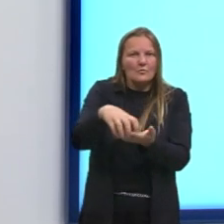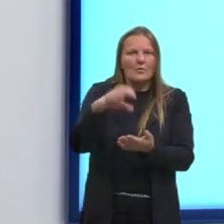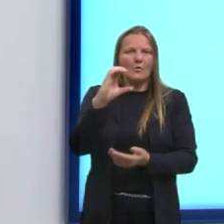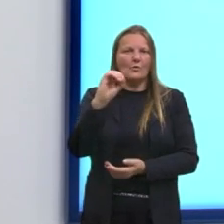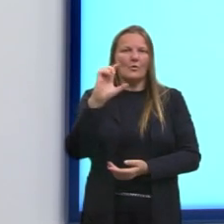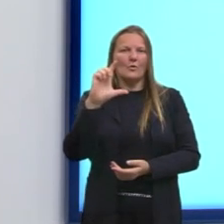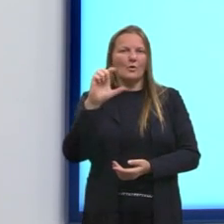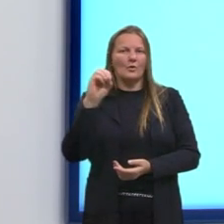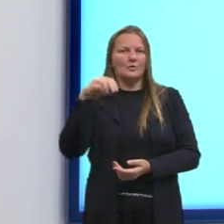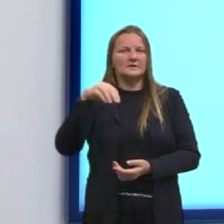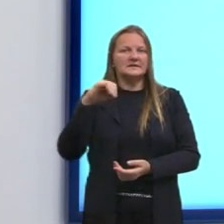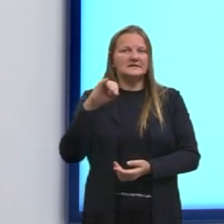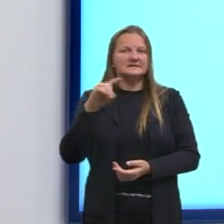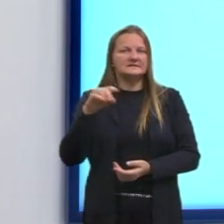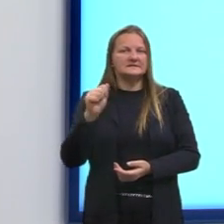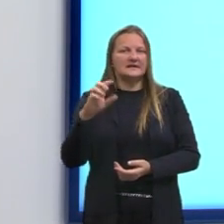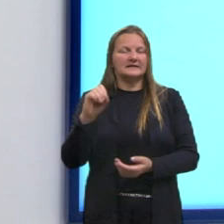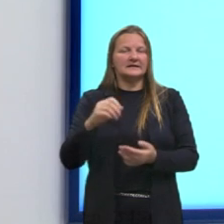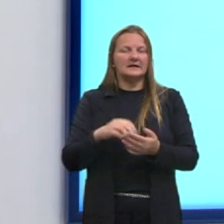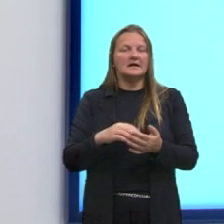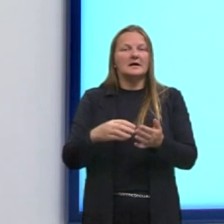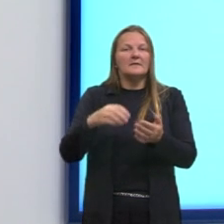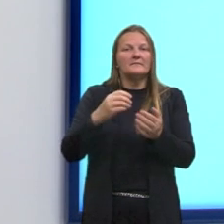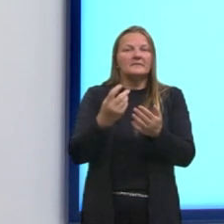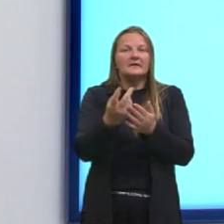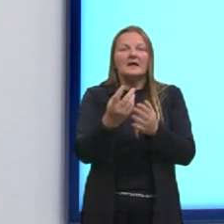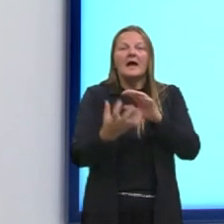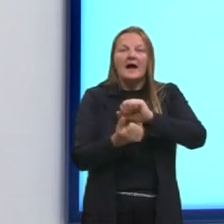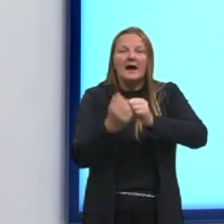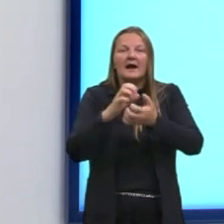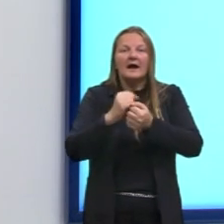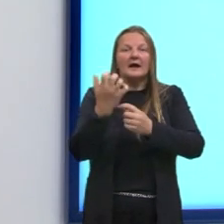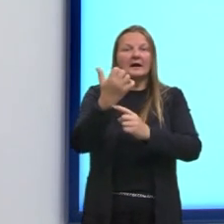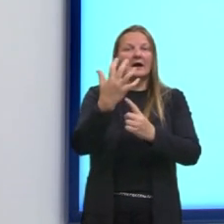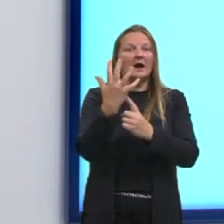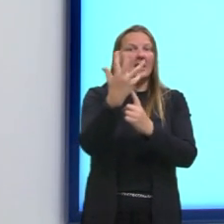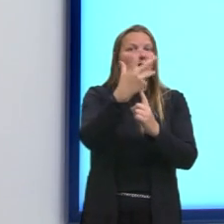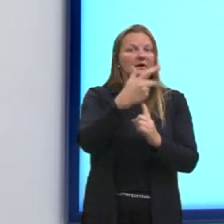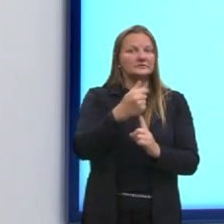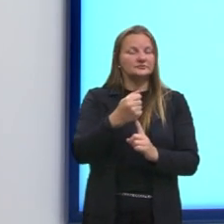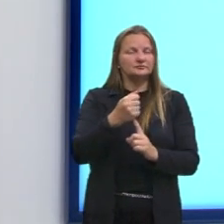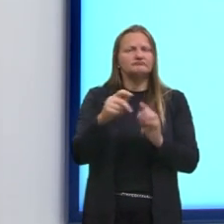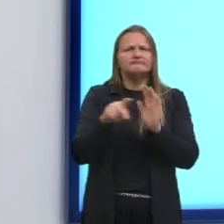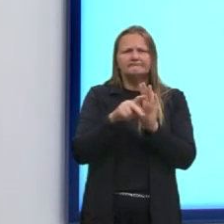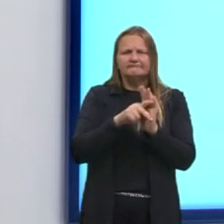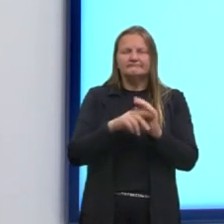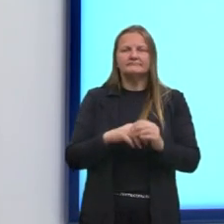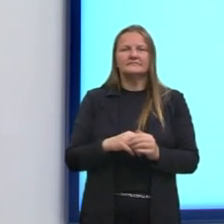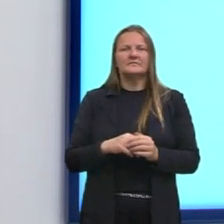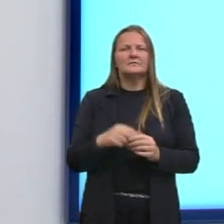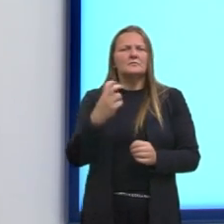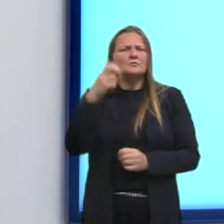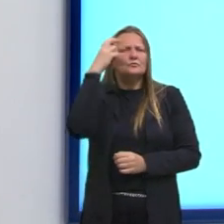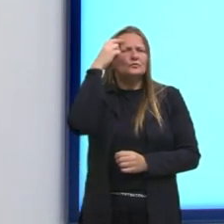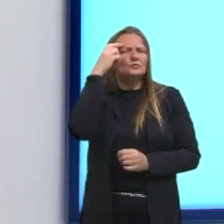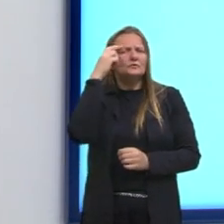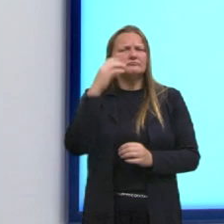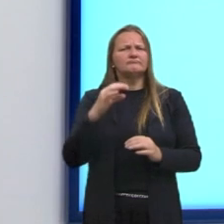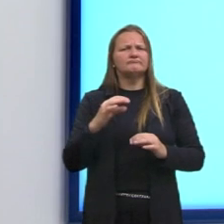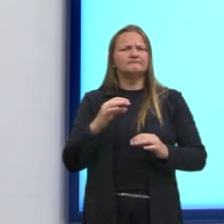E aí nós falamos sobre a arte pré-colombiana. Lembrando toda a cultura estética, toda a